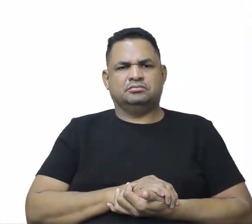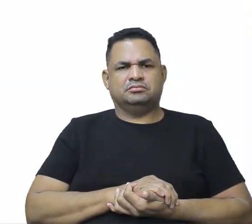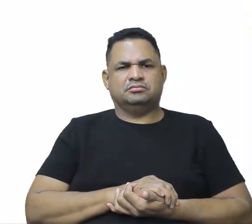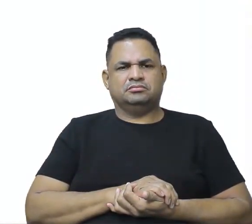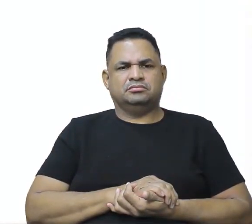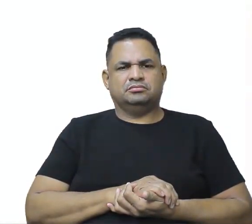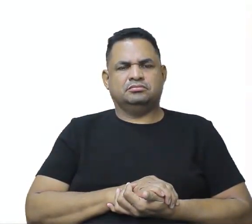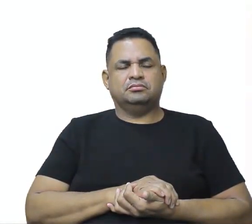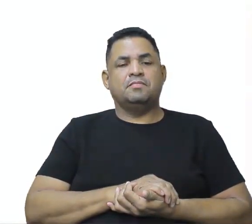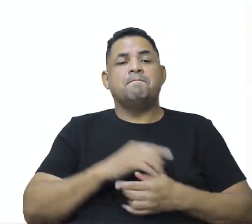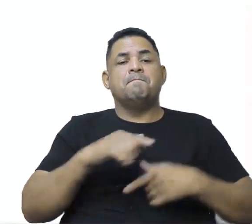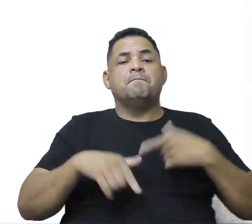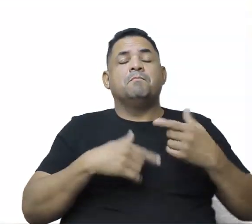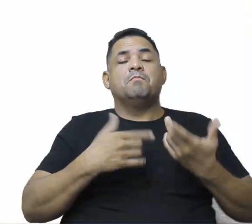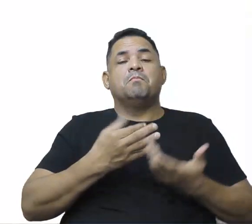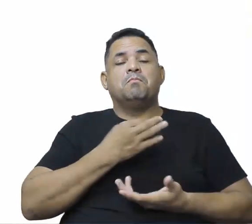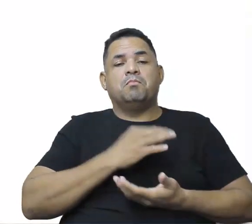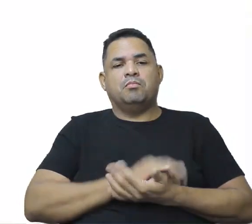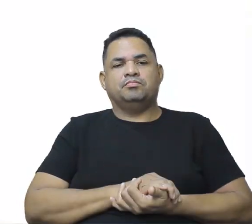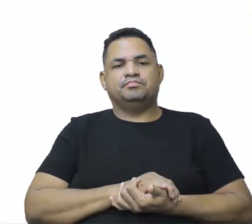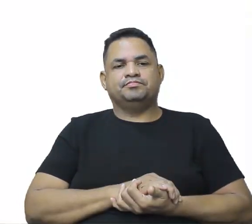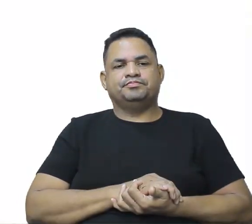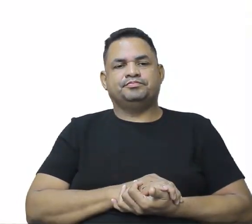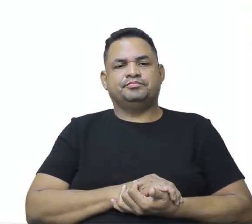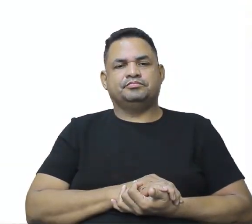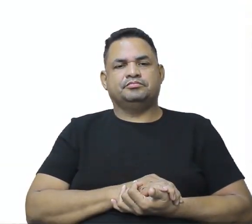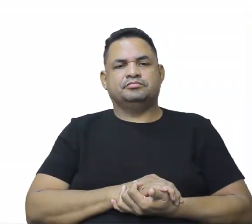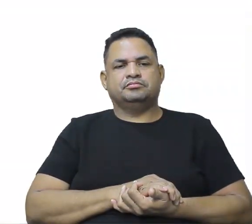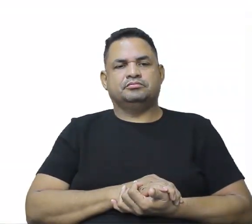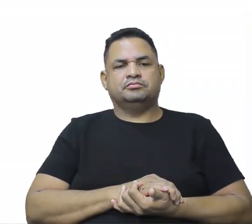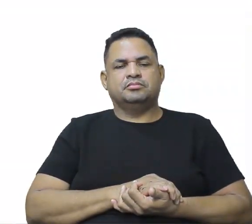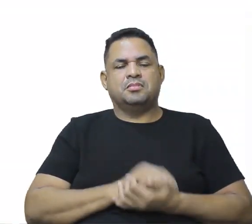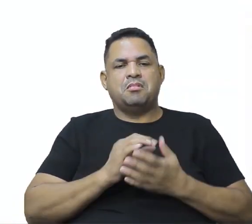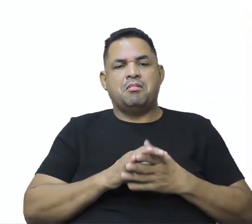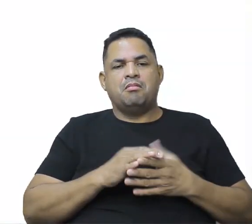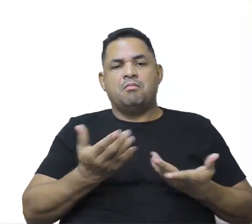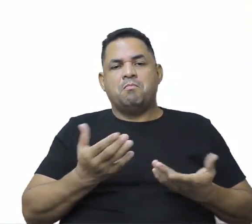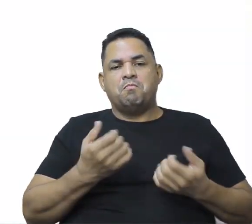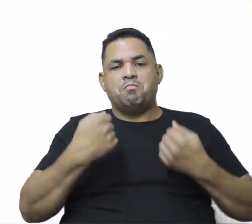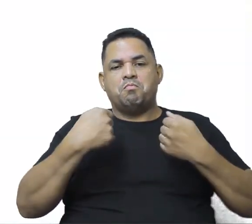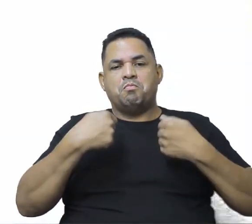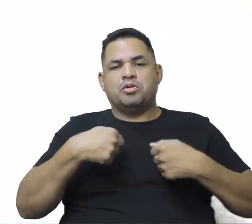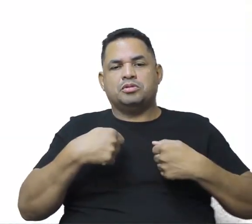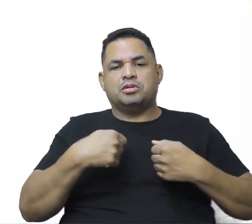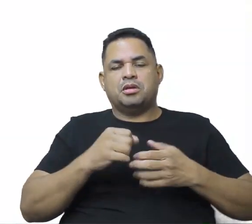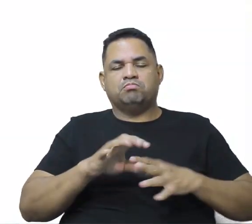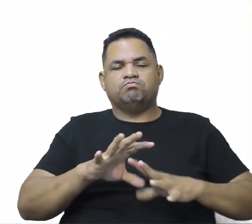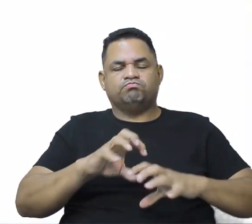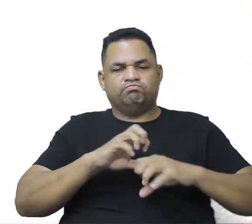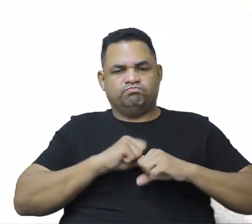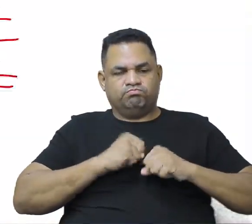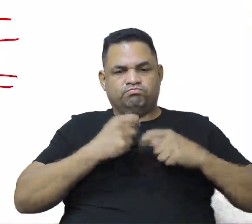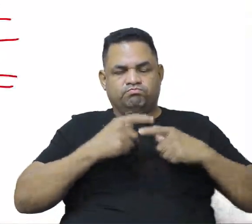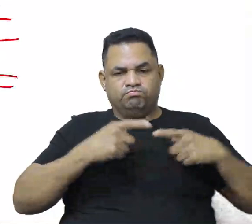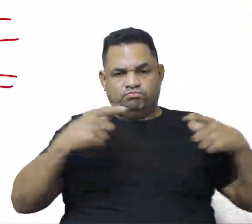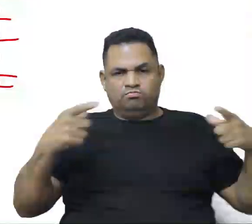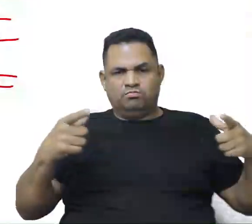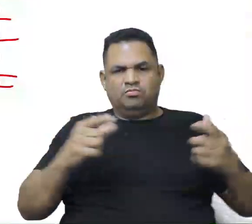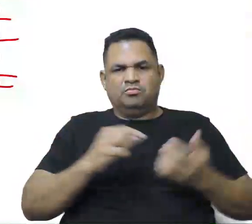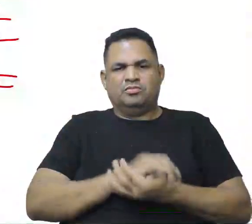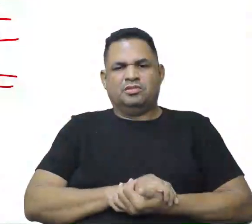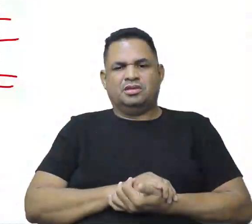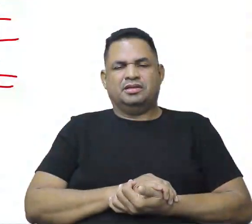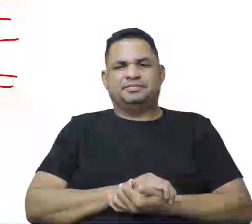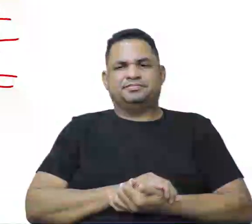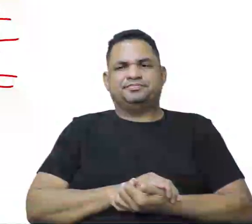produz o quê? Pressupõe o quê? O aumento do poder aquisitivo? Não, ele está falando da relação, ó,